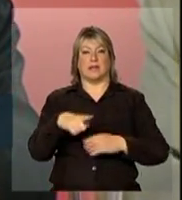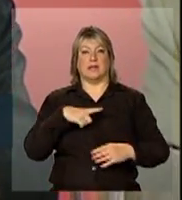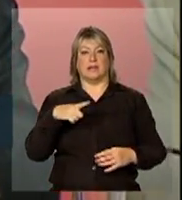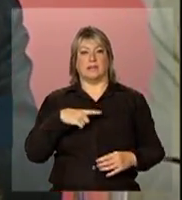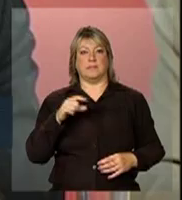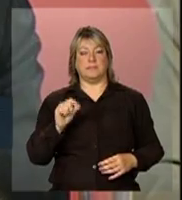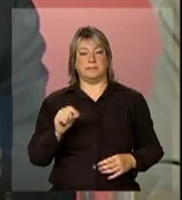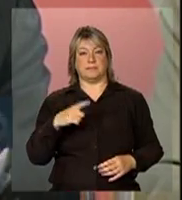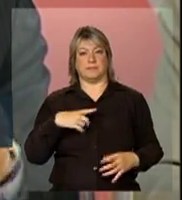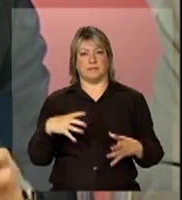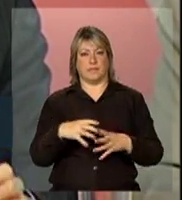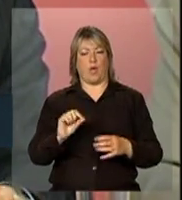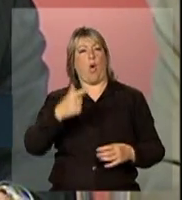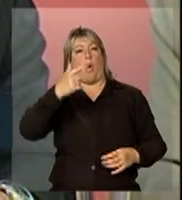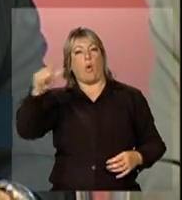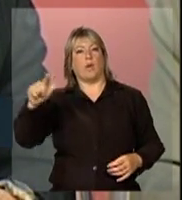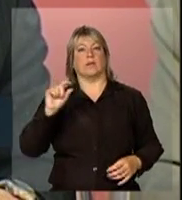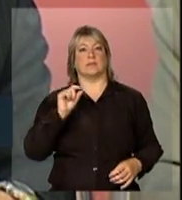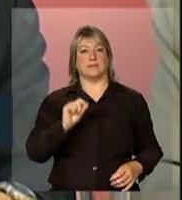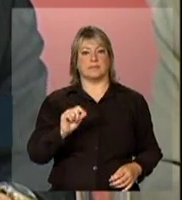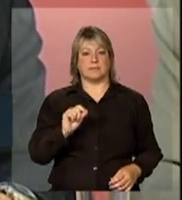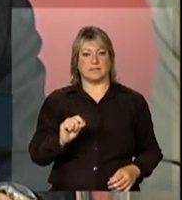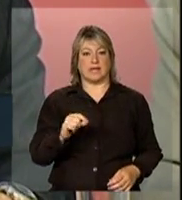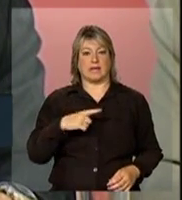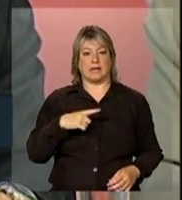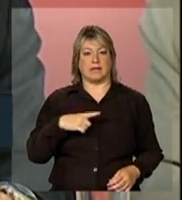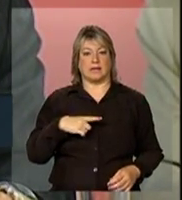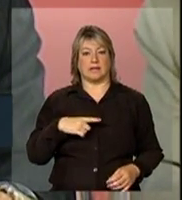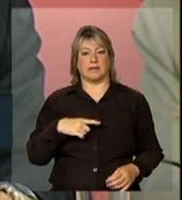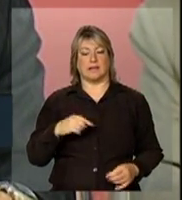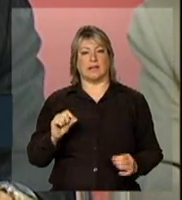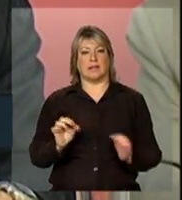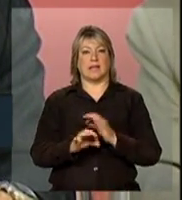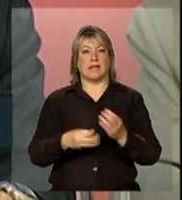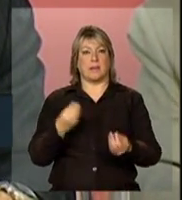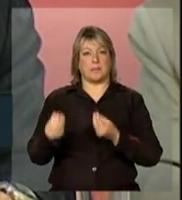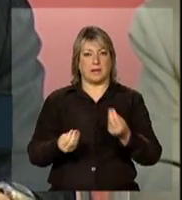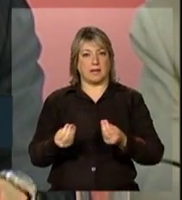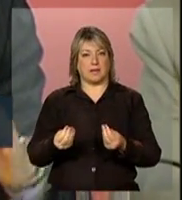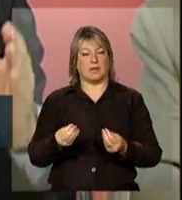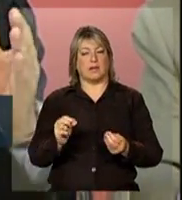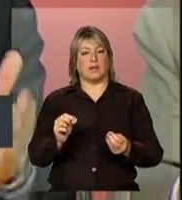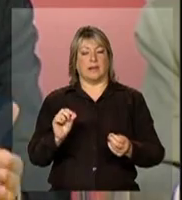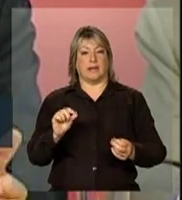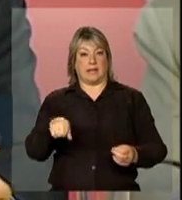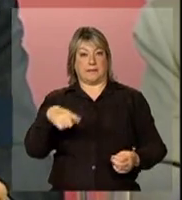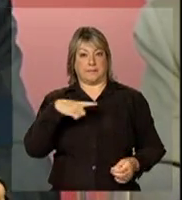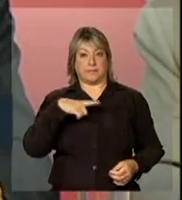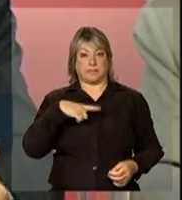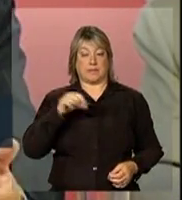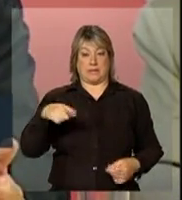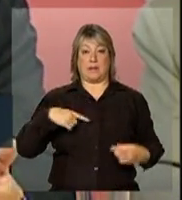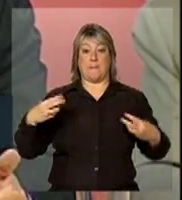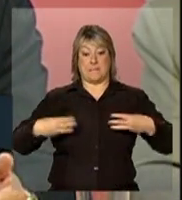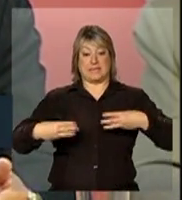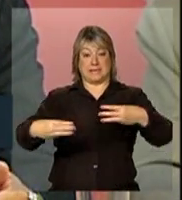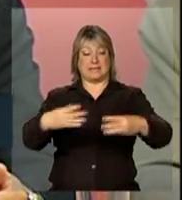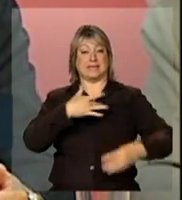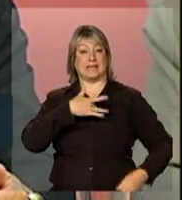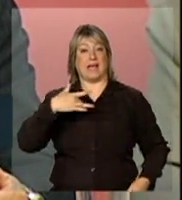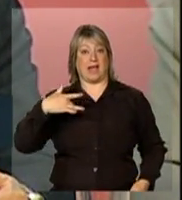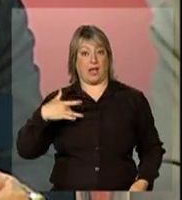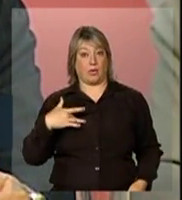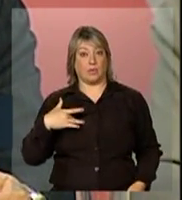que as outras 300 mil teriam indicação de tratamento. Certo? Então, inclusive, o Ministério da Saúde,